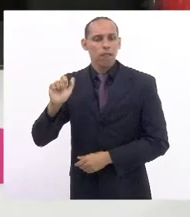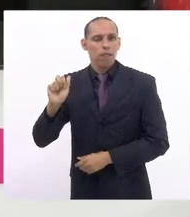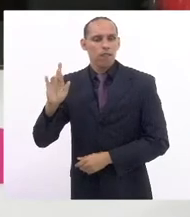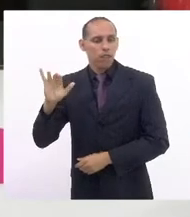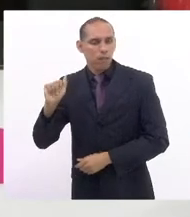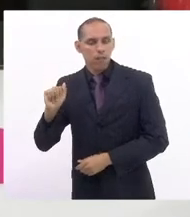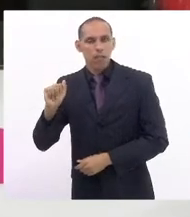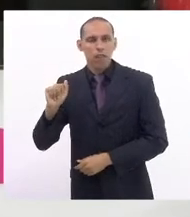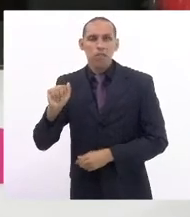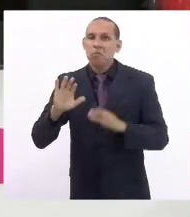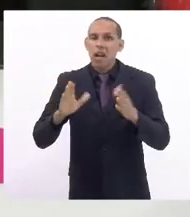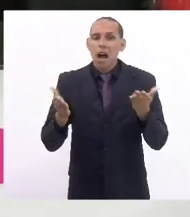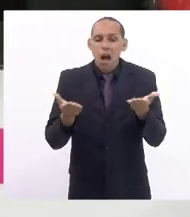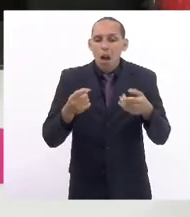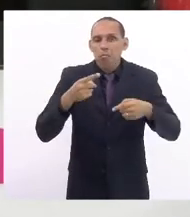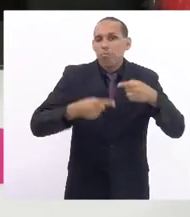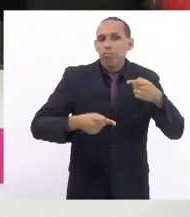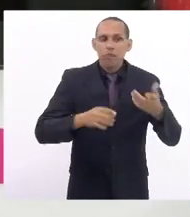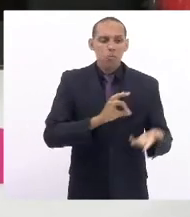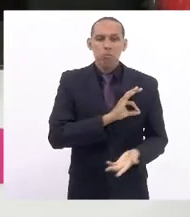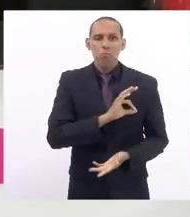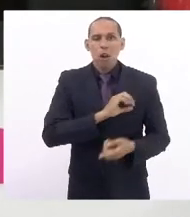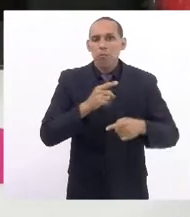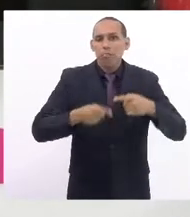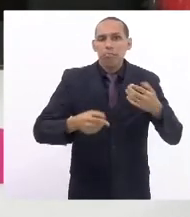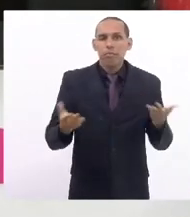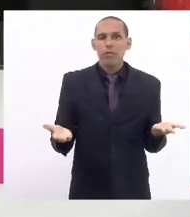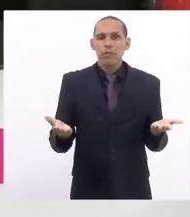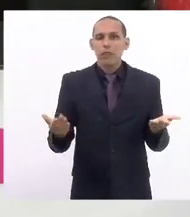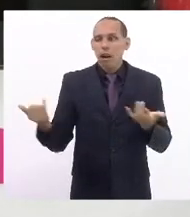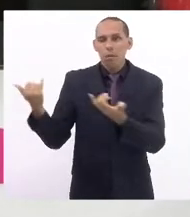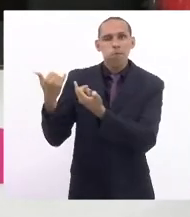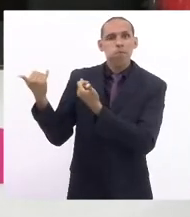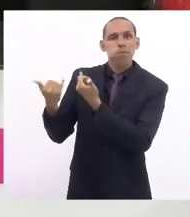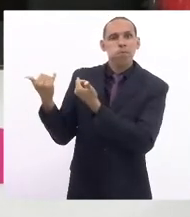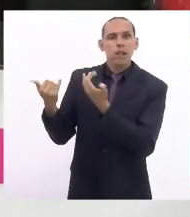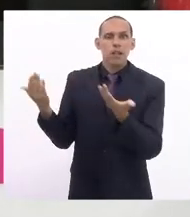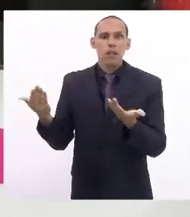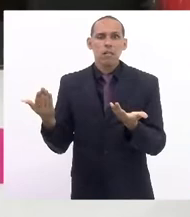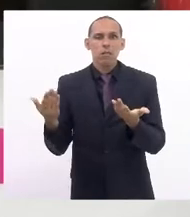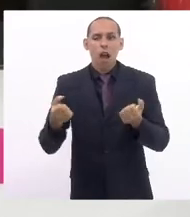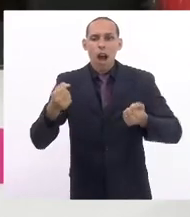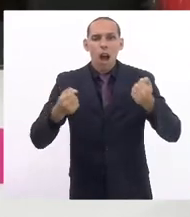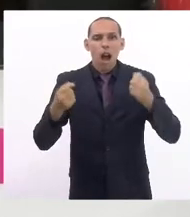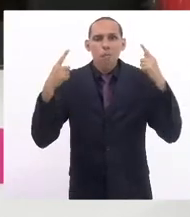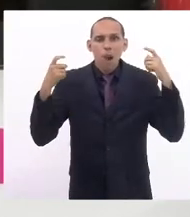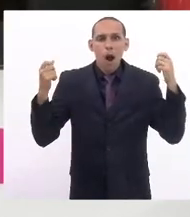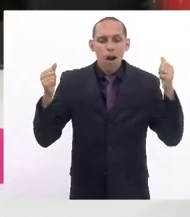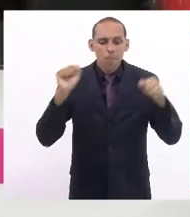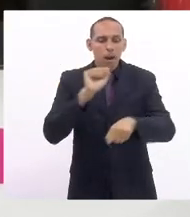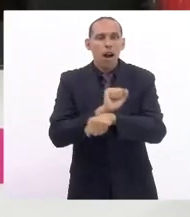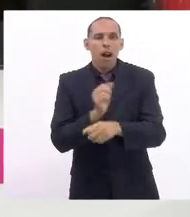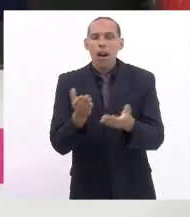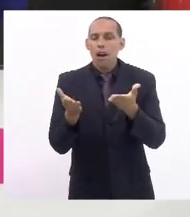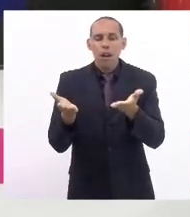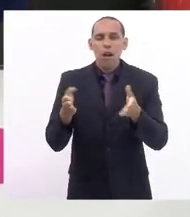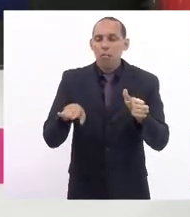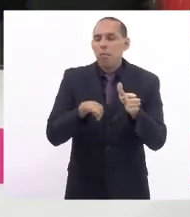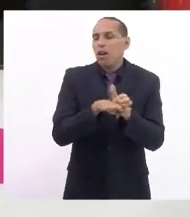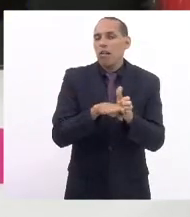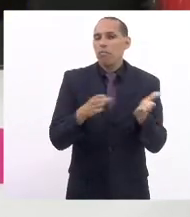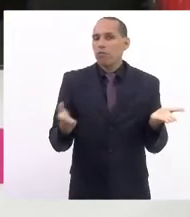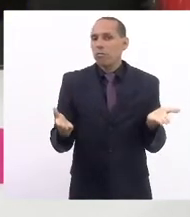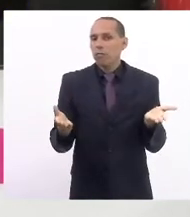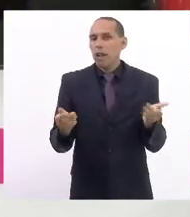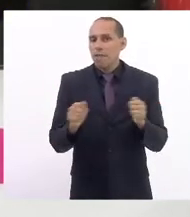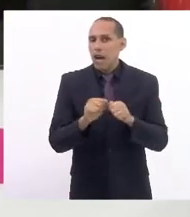agora estão impedindo a polícia de segunda informação impedindo que o carro de som pare que estacione para